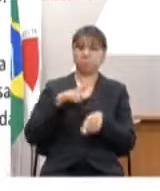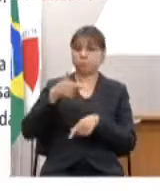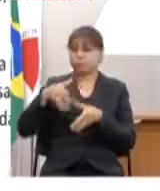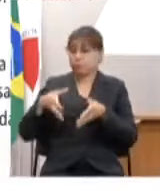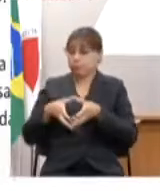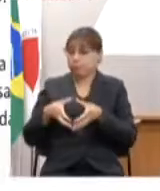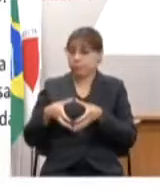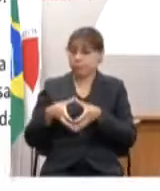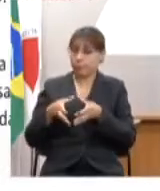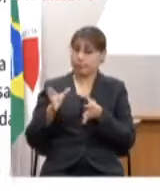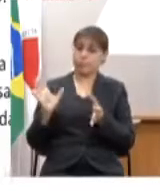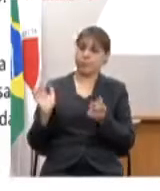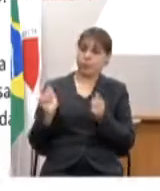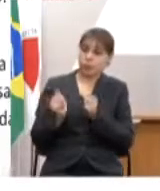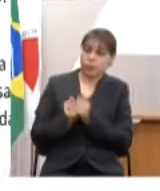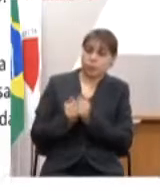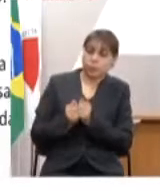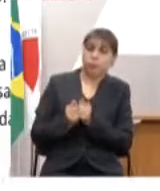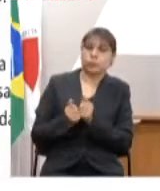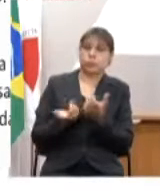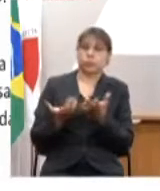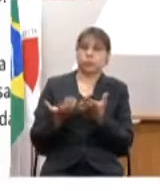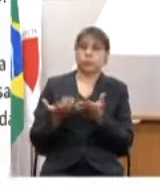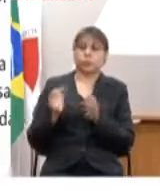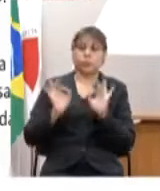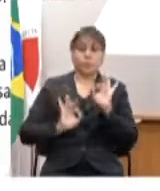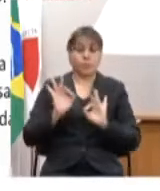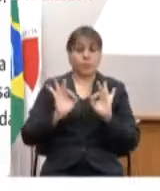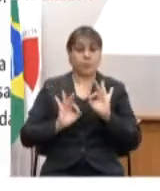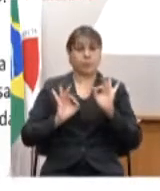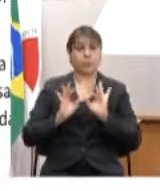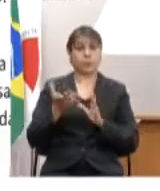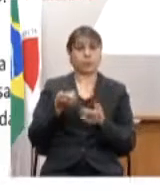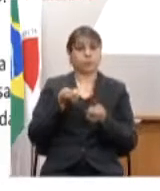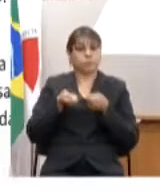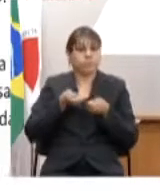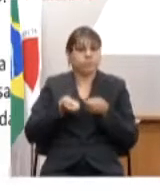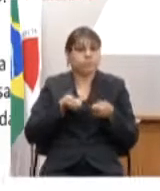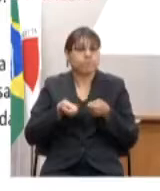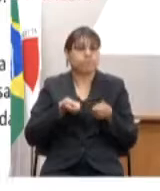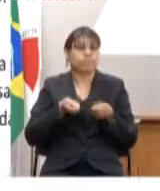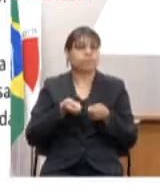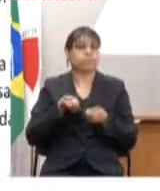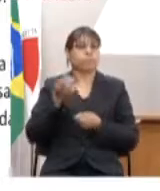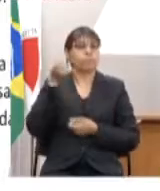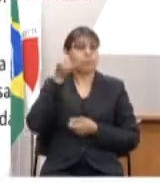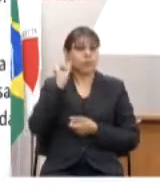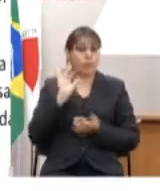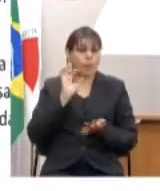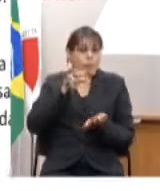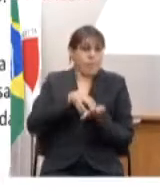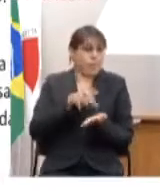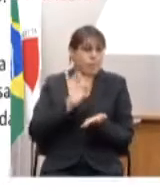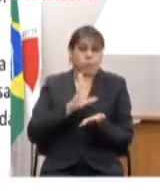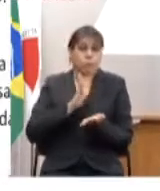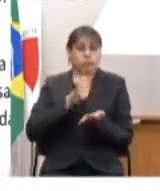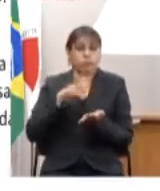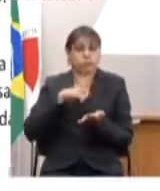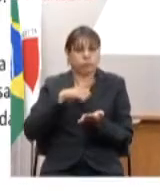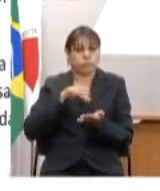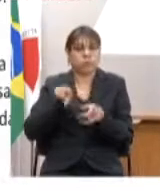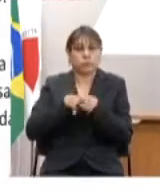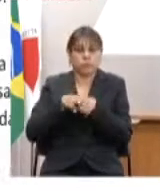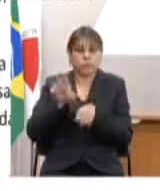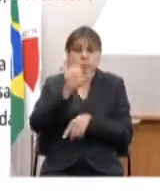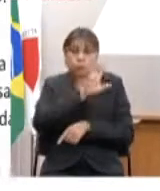Integração ele está vinculado ao plano de contingência inclusive com descentralização ele é inspirado nos modos